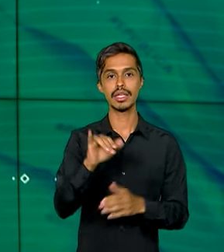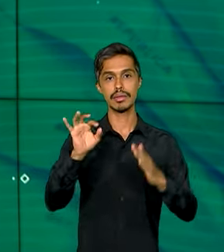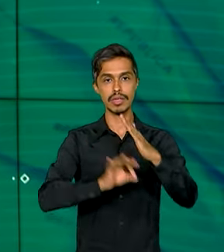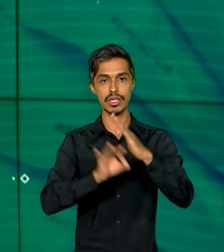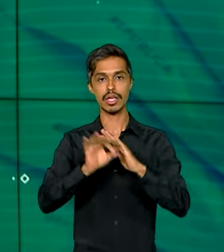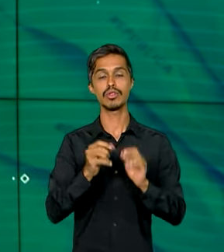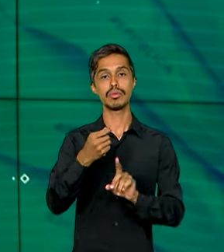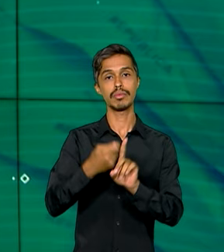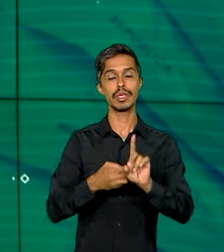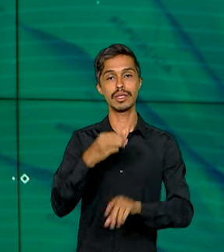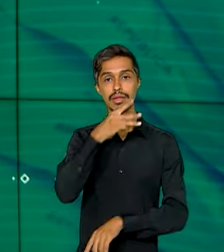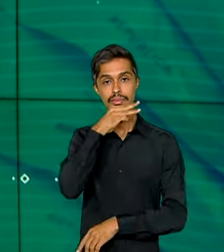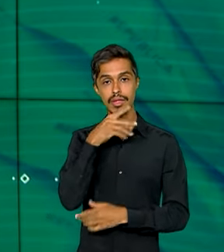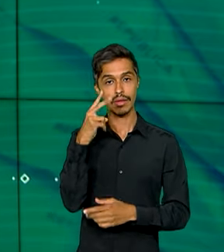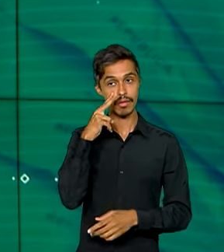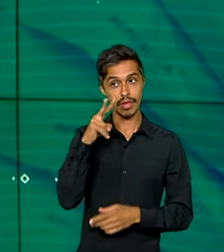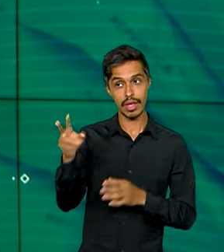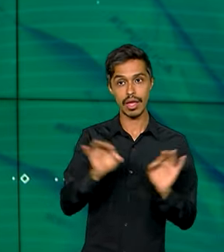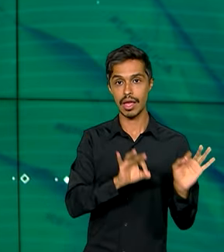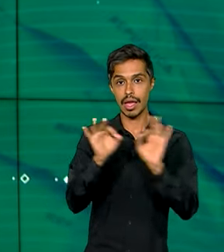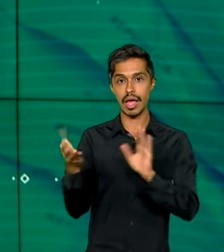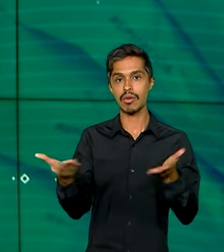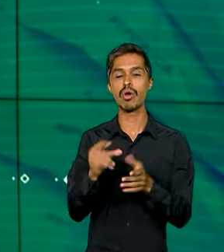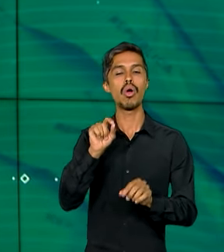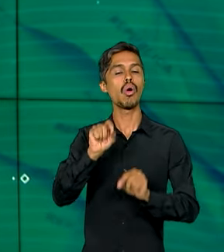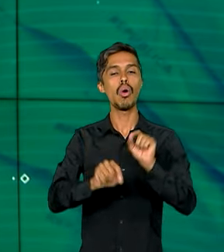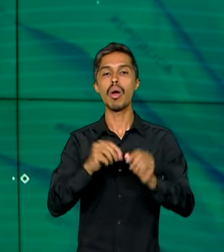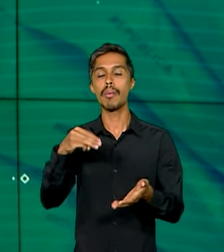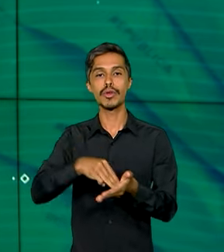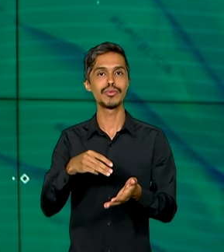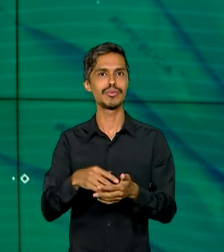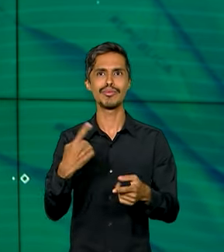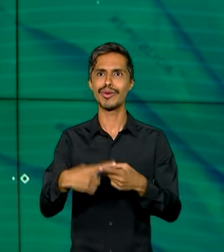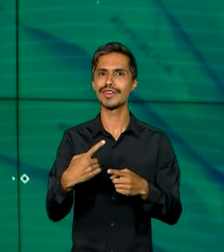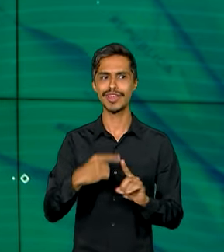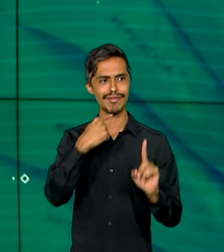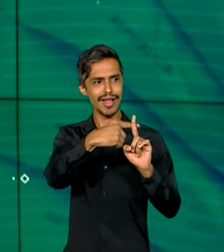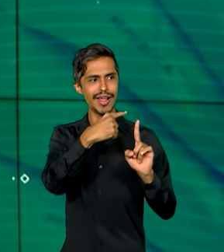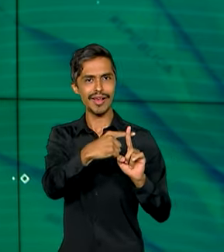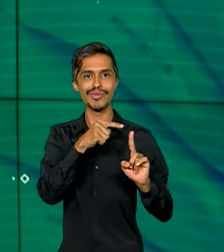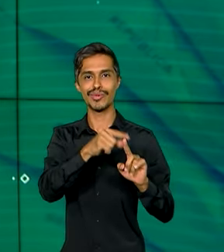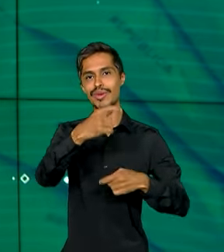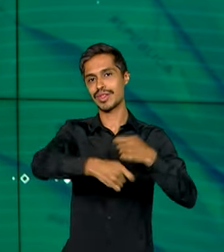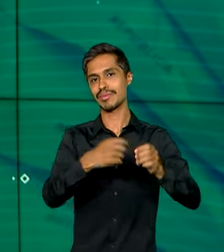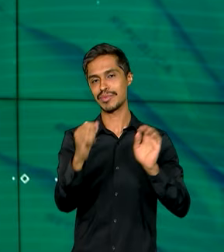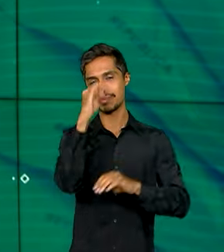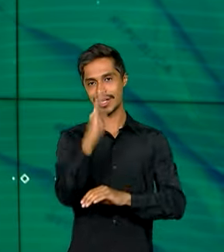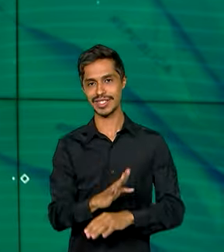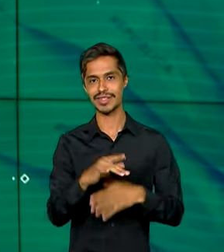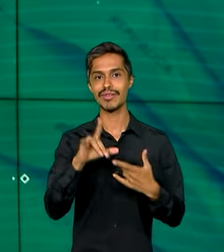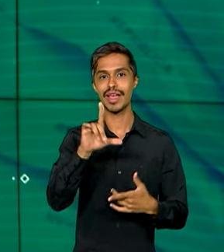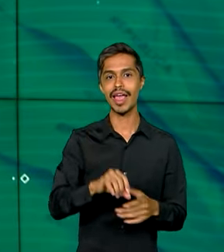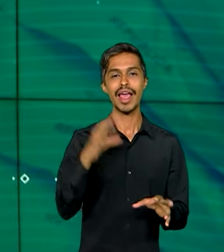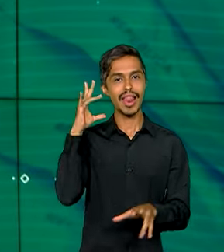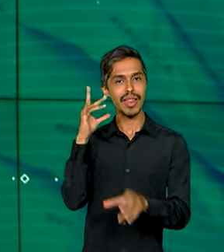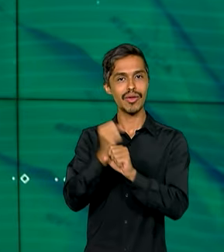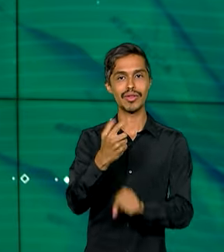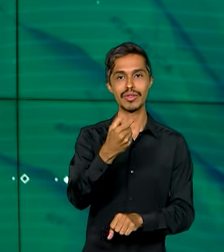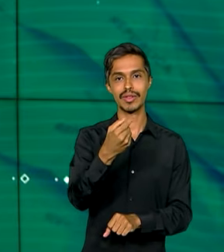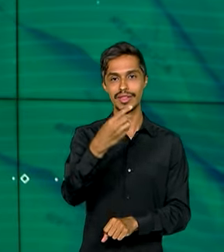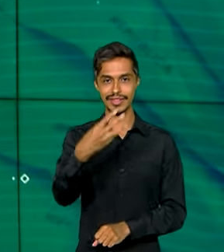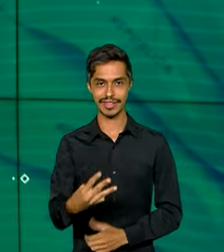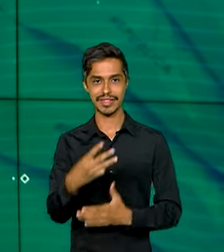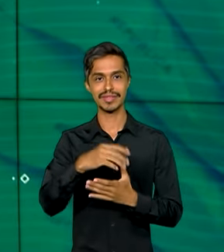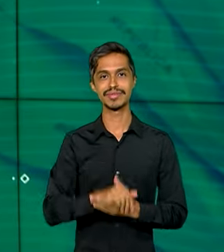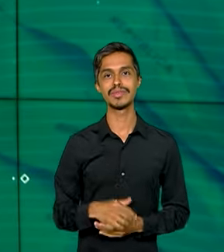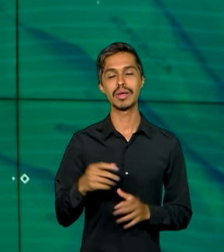Mas vamos assistir agora quais são os motivos de tanto otimismo com a economia brasileira. É a retrospectiva 2023